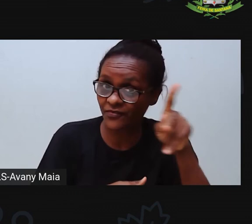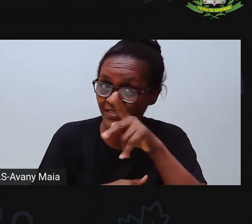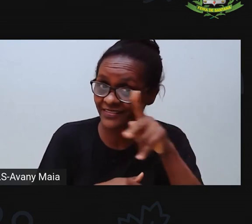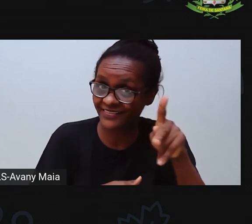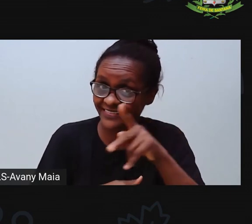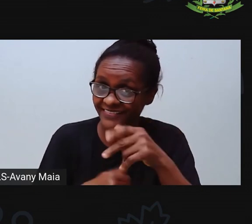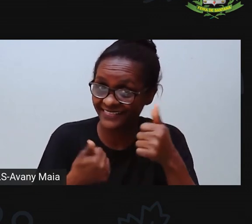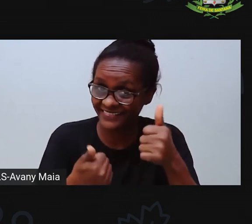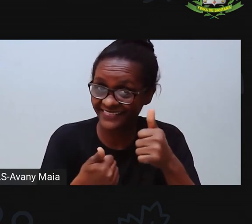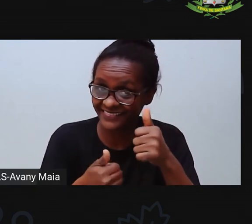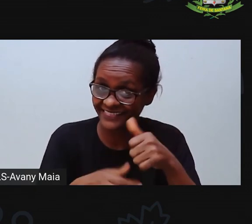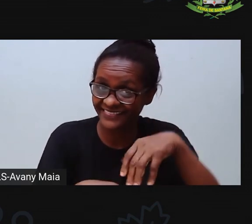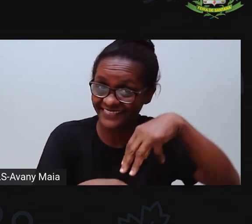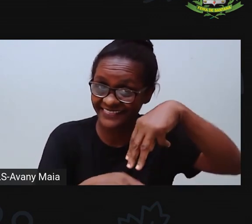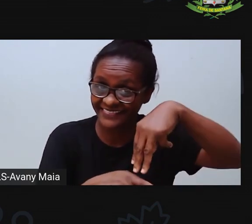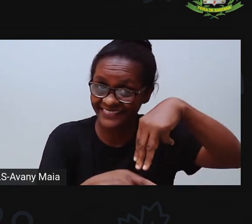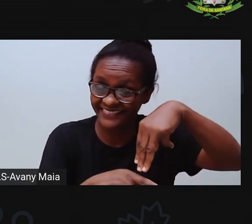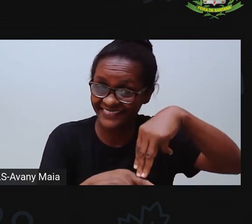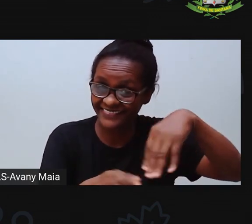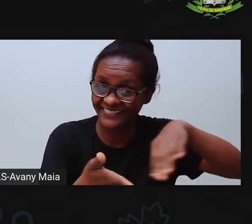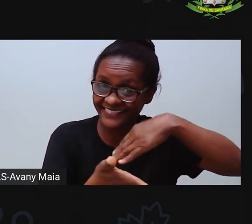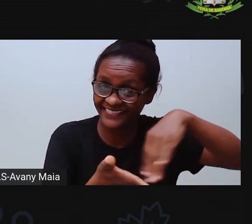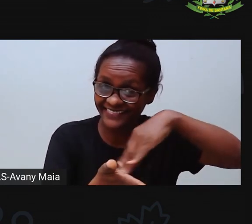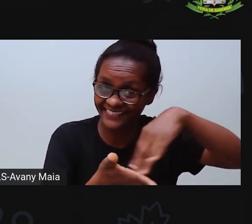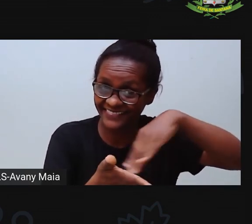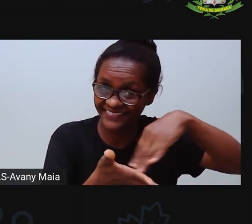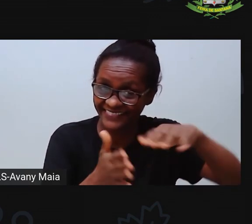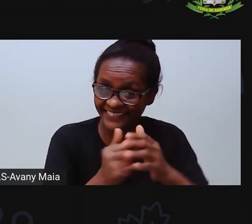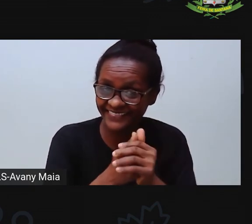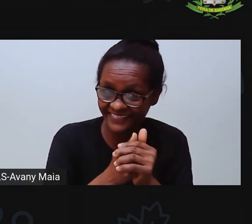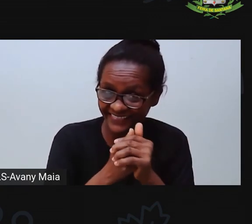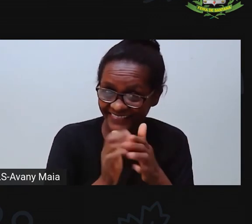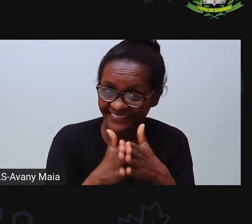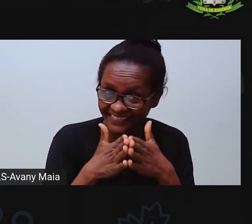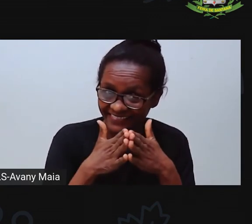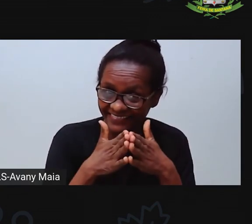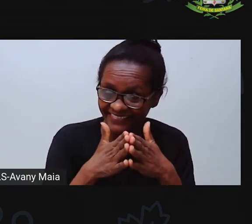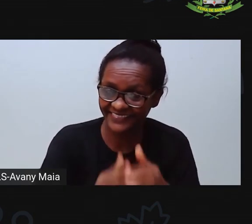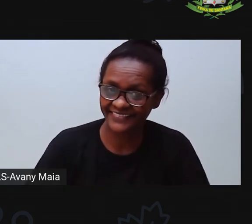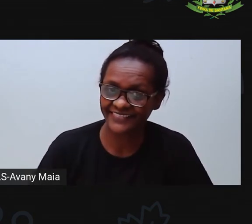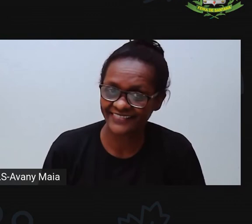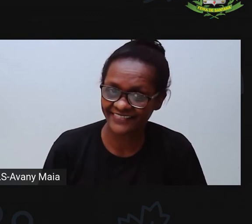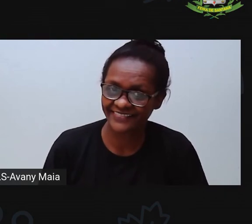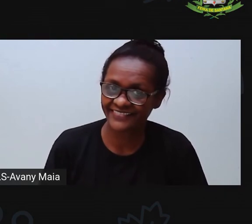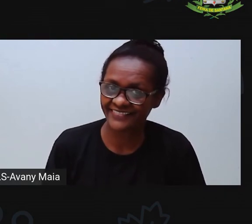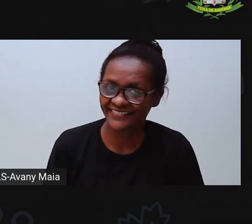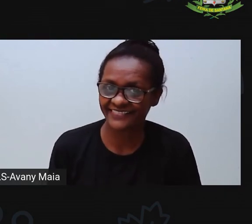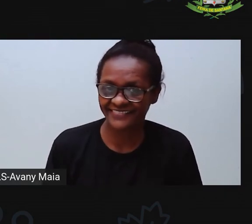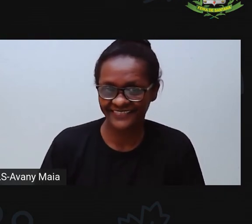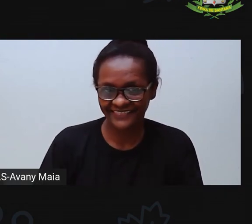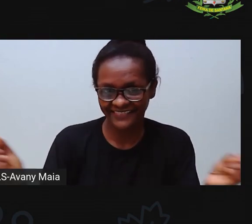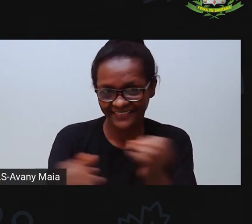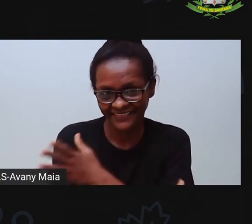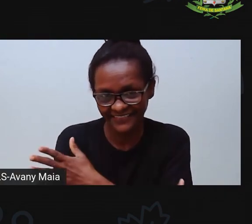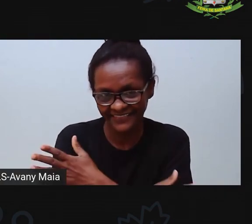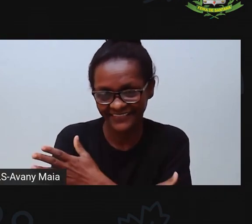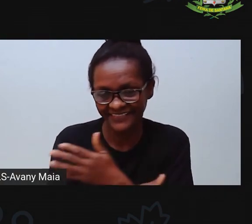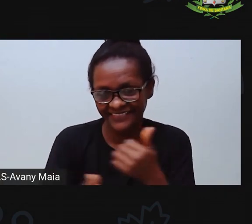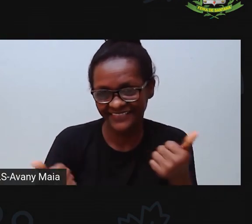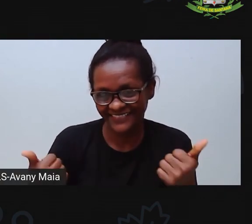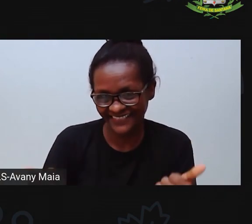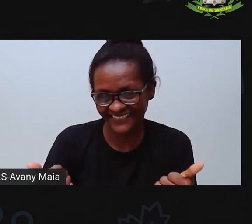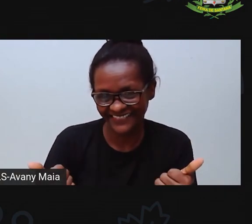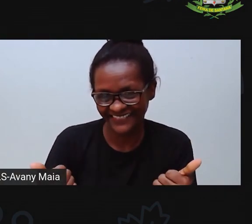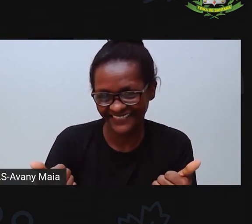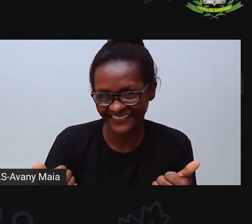da prefeitura, tá bom? Da Seduc. E mostrem os brinquedos que vocês construíram. Tá joia? Então, a gente vai ficando por aqui. Espero que vocês tenham curtido. Que eu curti